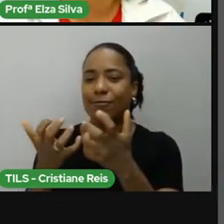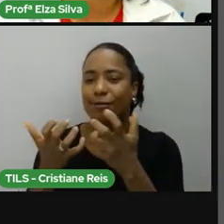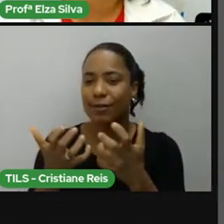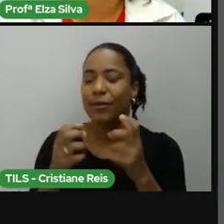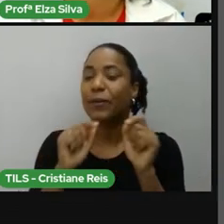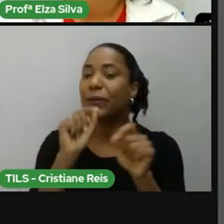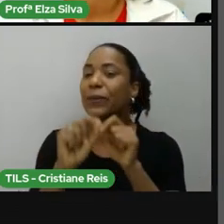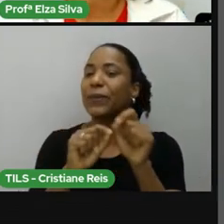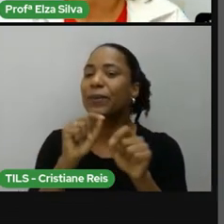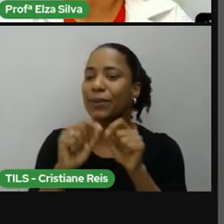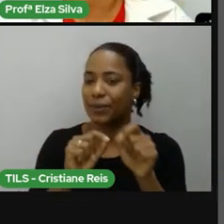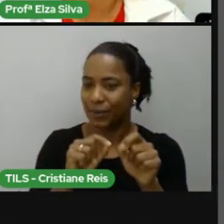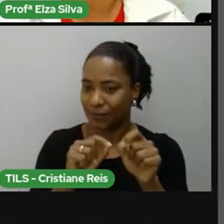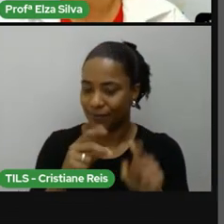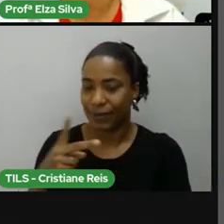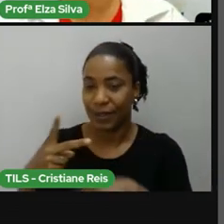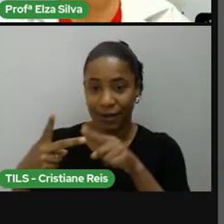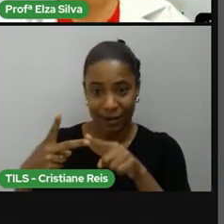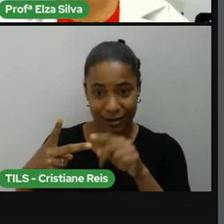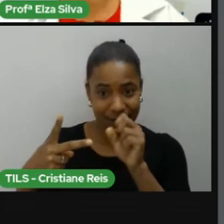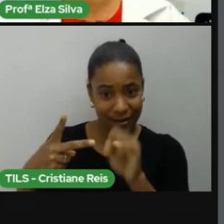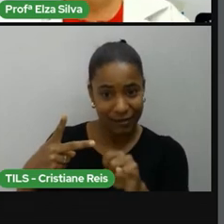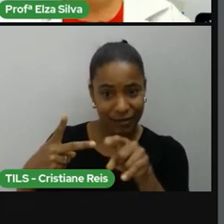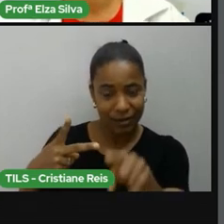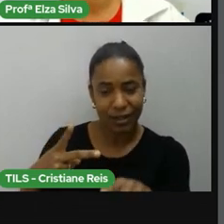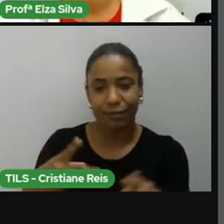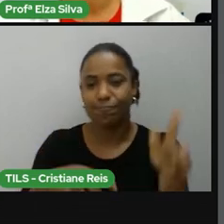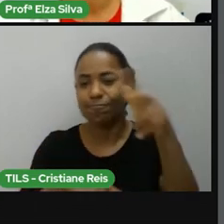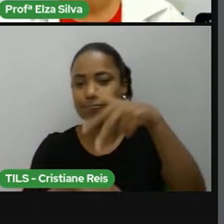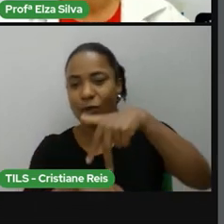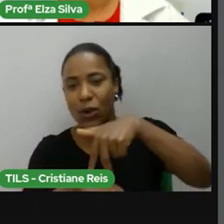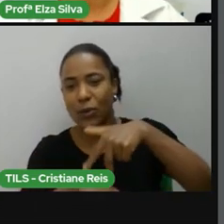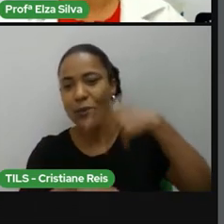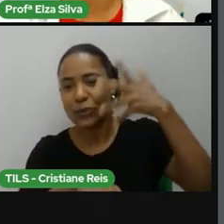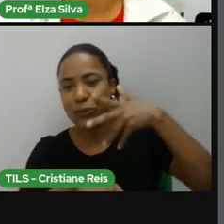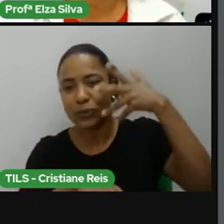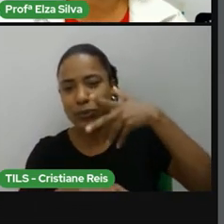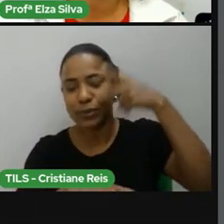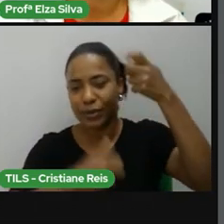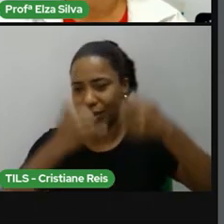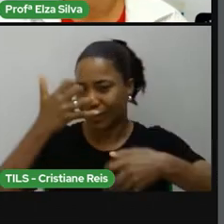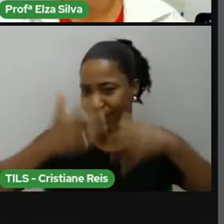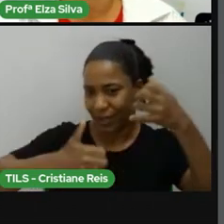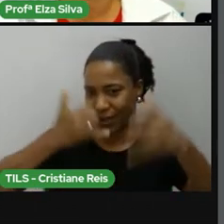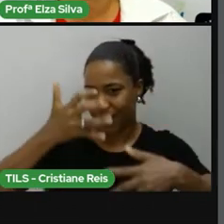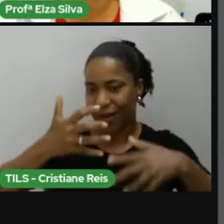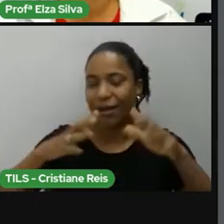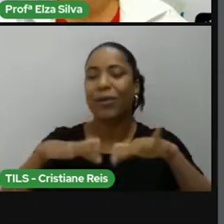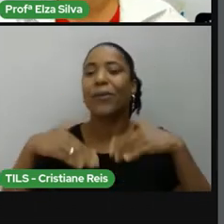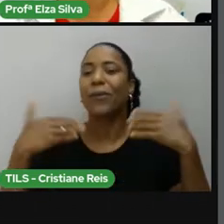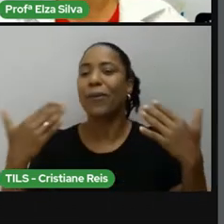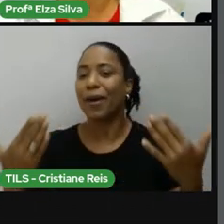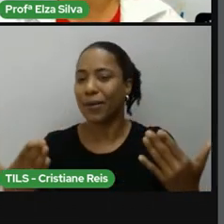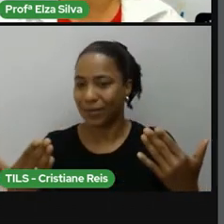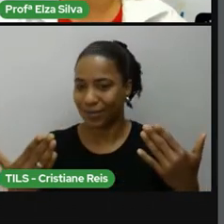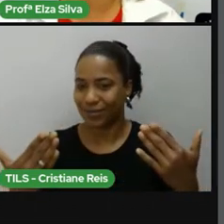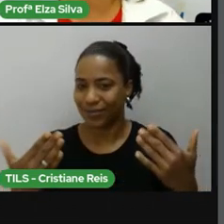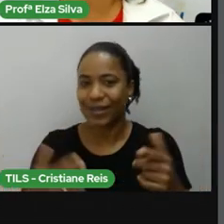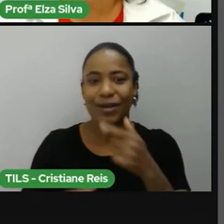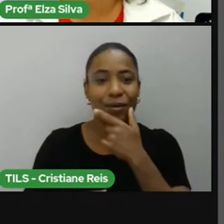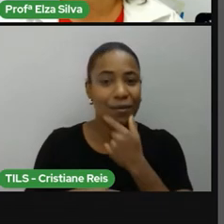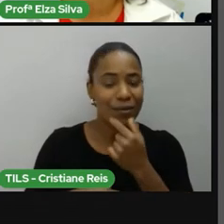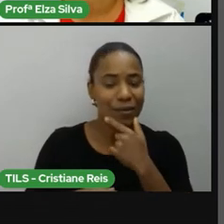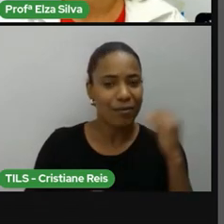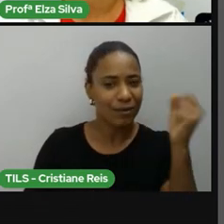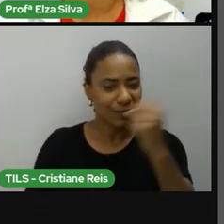discurso, qual seria o seu sonho? Inspire-se em Luther King e escreva seu